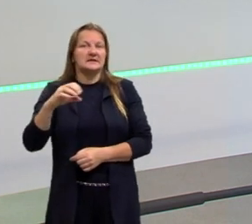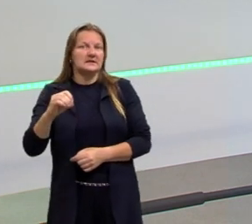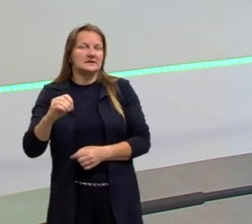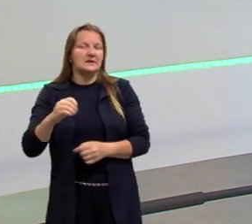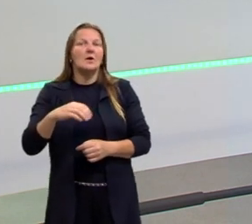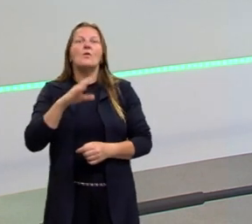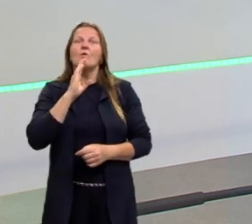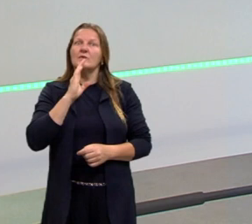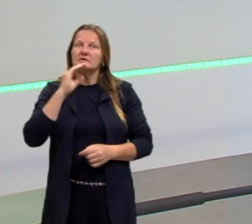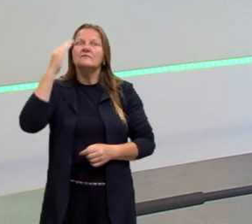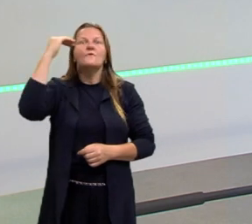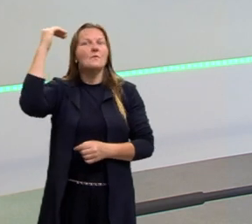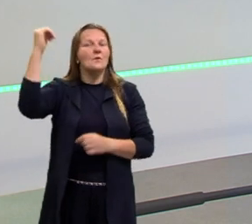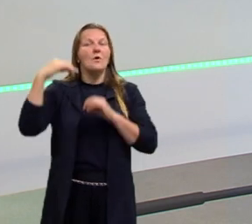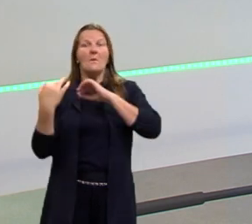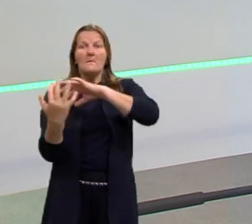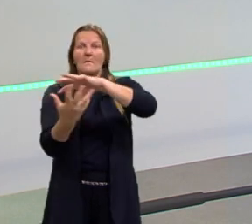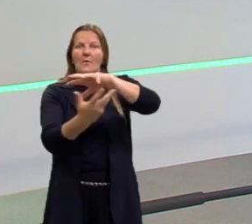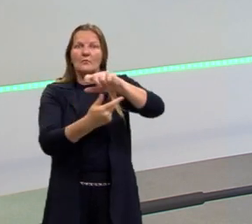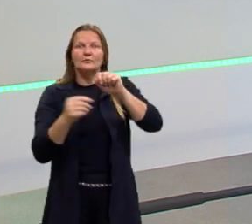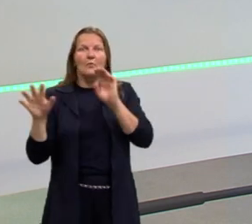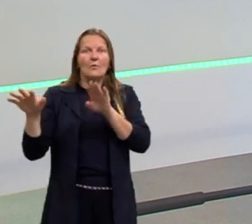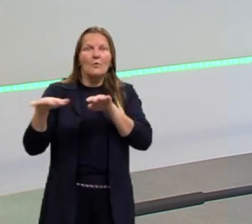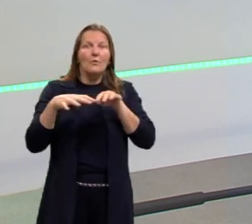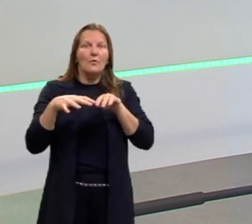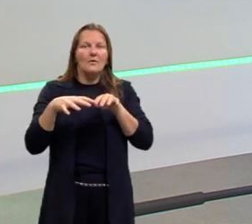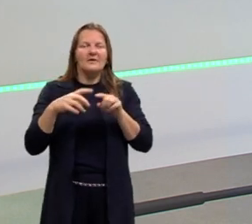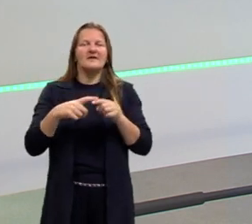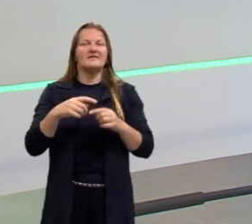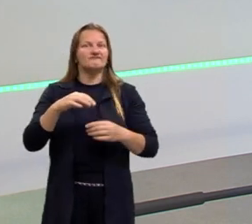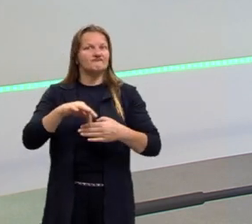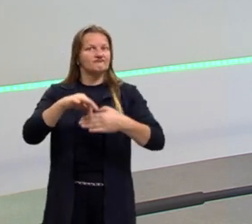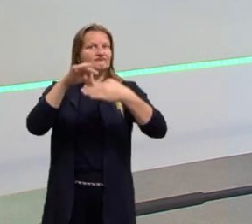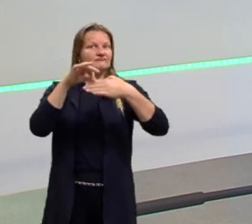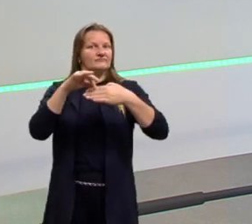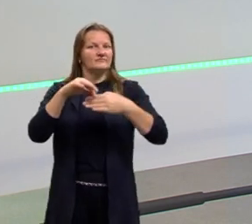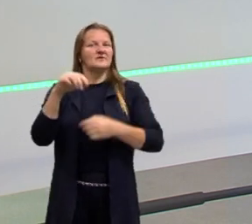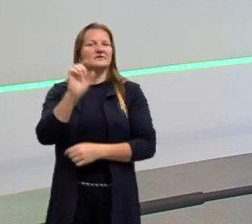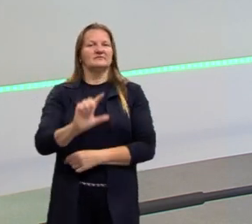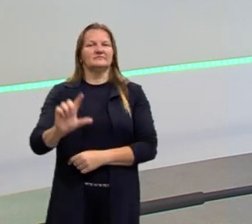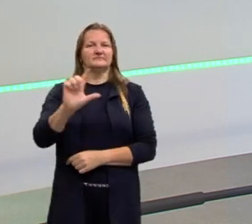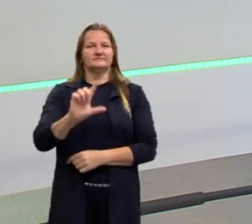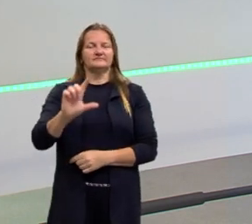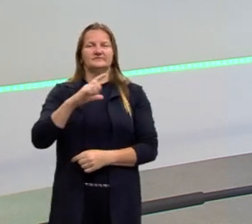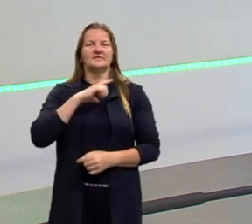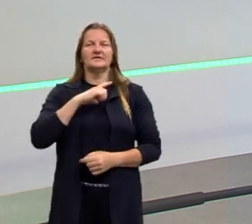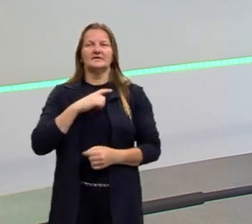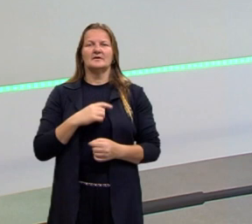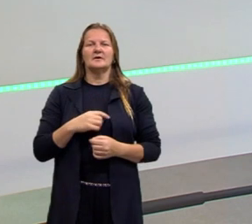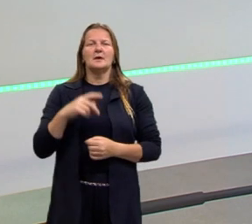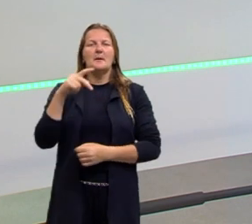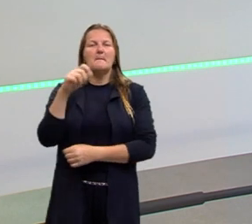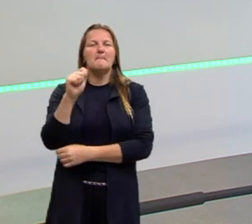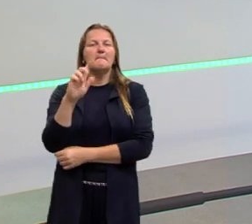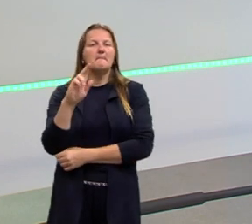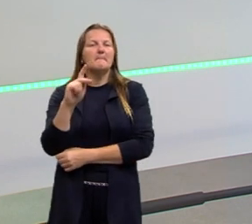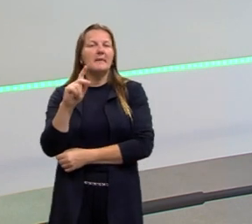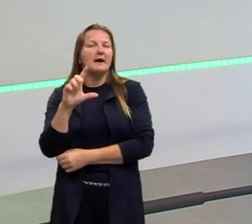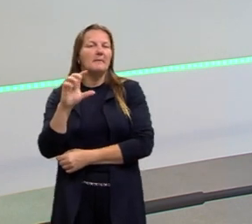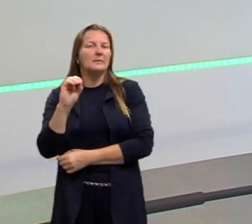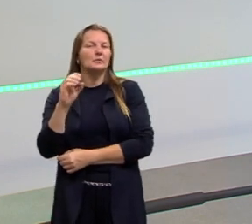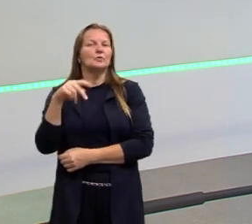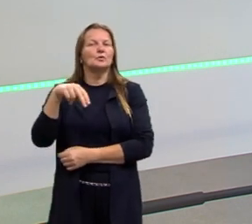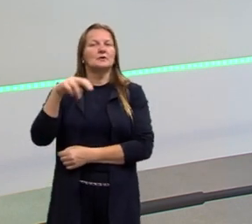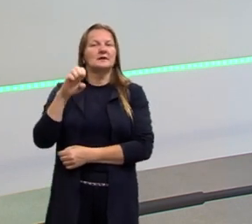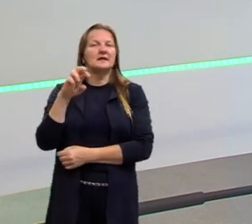conhecidos mundialmente e que hoje são ícones da literatura. Nós teremos aí Pablo Neruda, nós teremos também